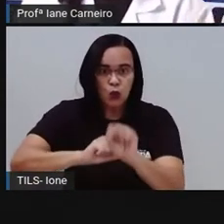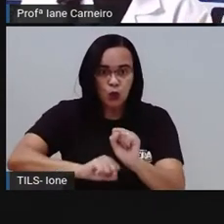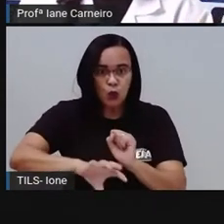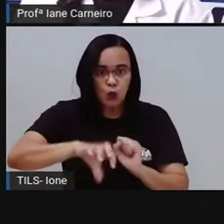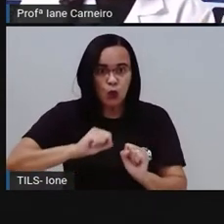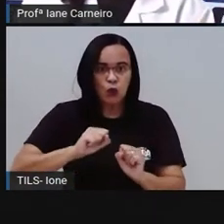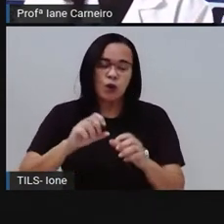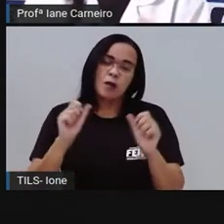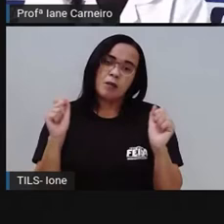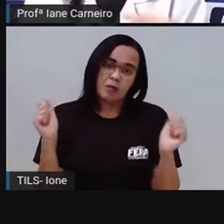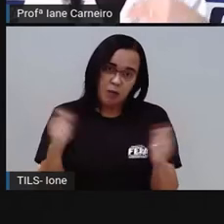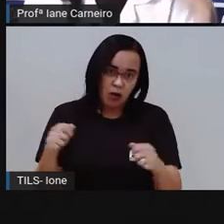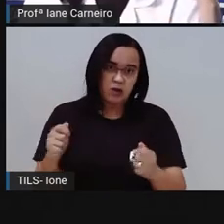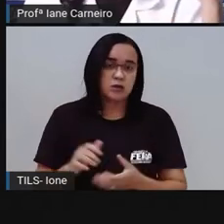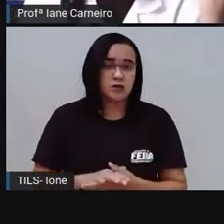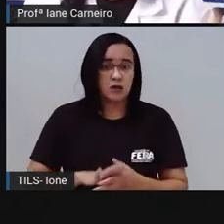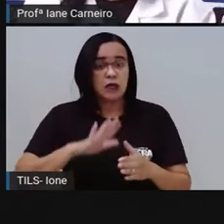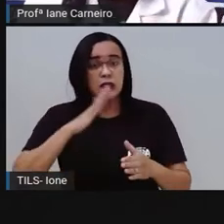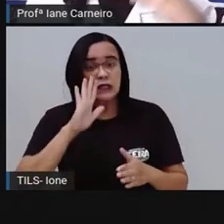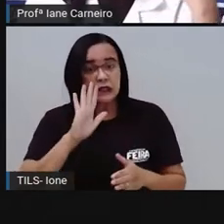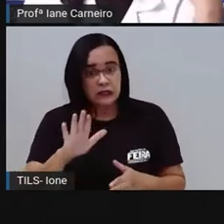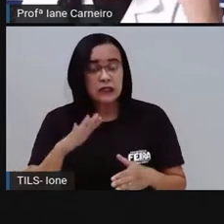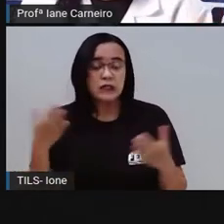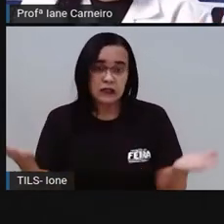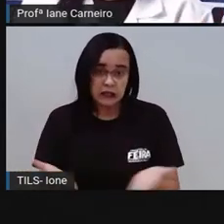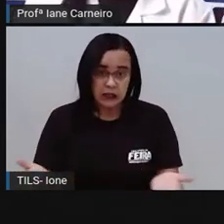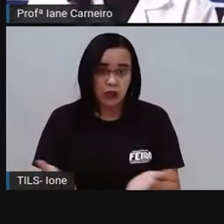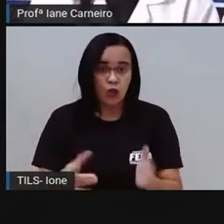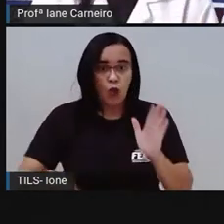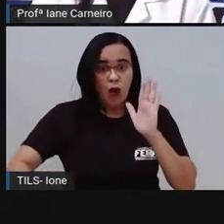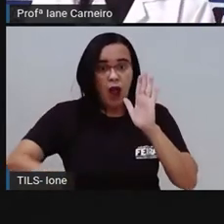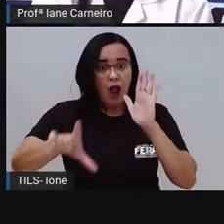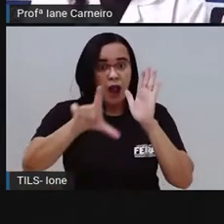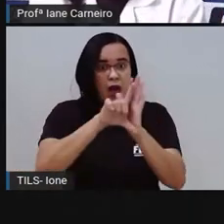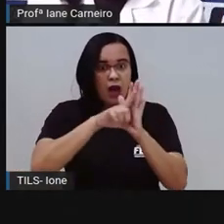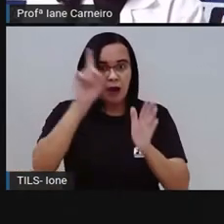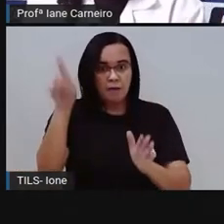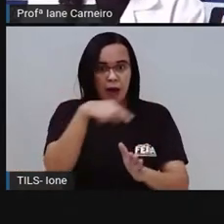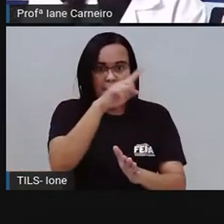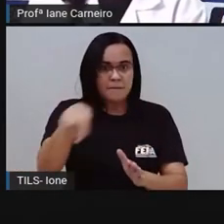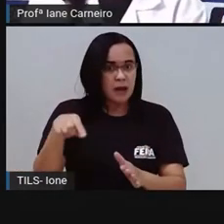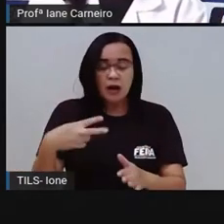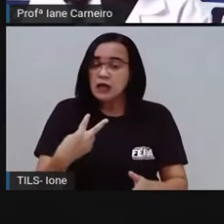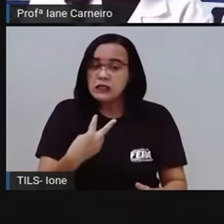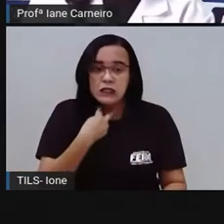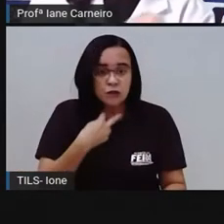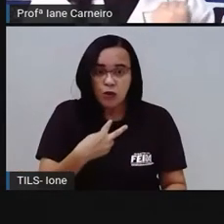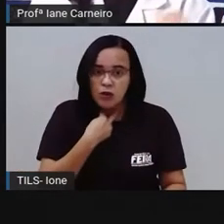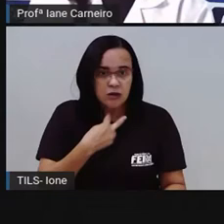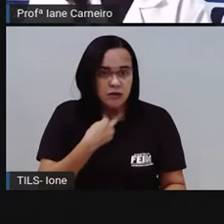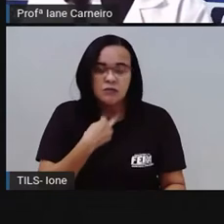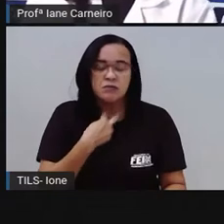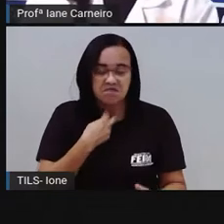pode mais ser levado para o lixão de qualquer jeito, né? Então, hoje em dia, existe uma lei que